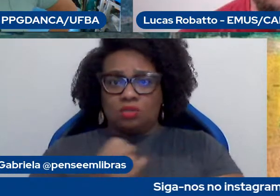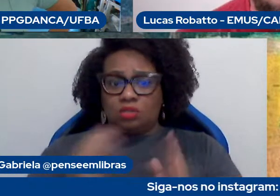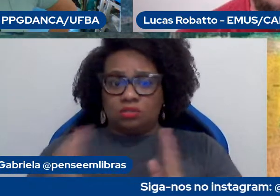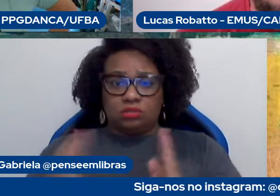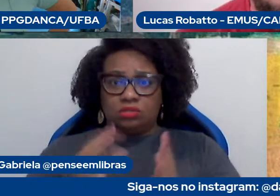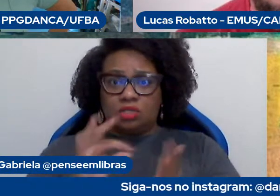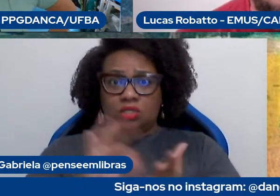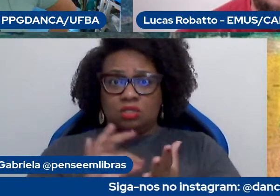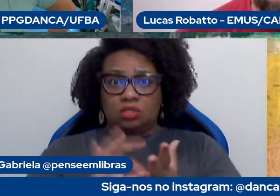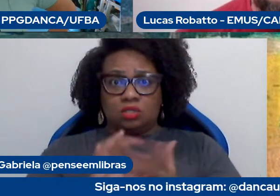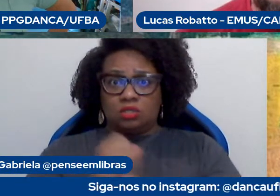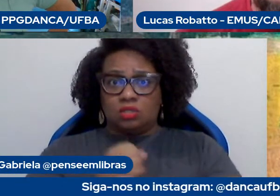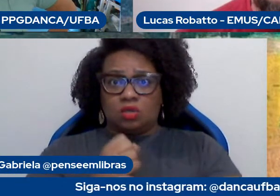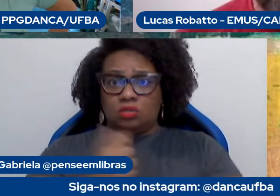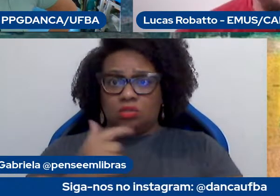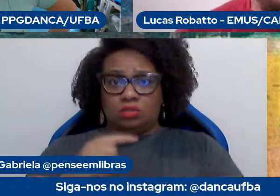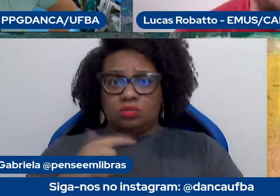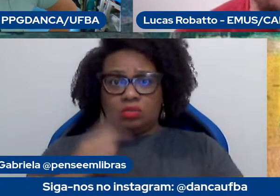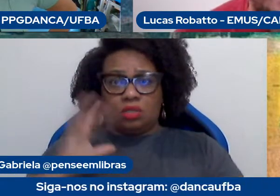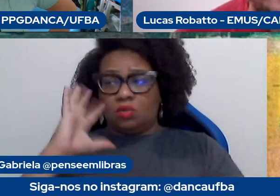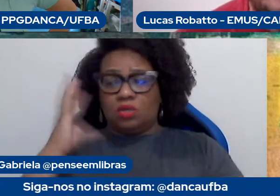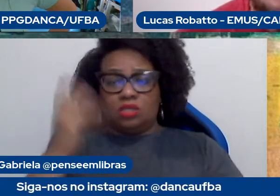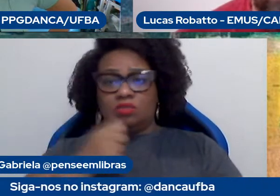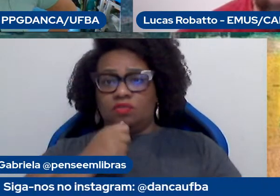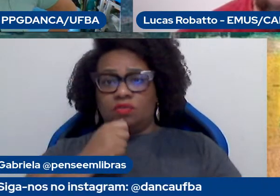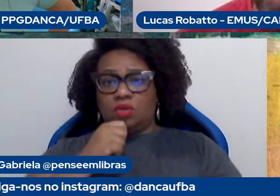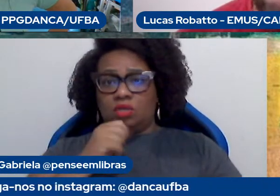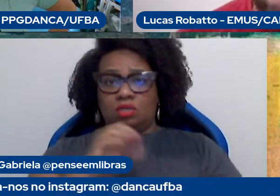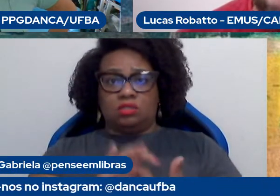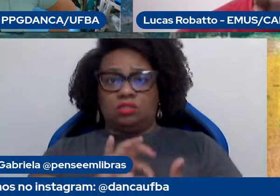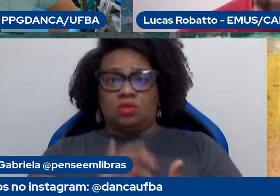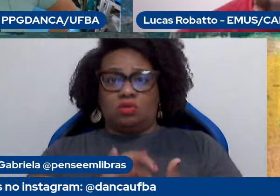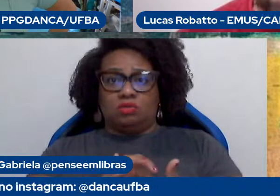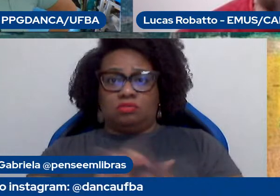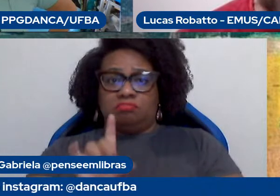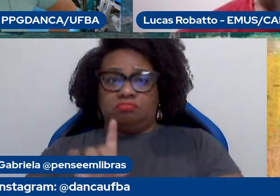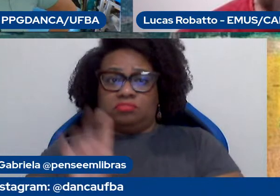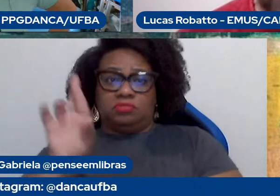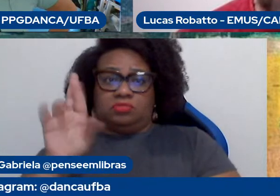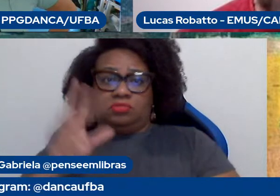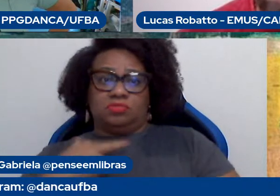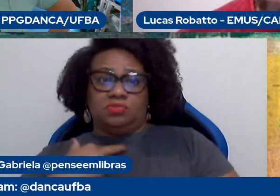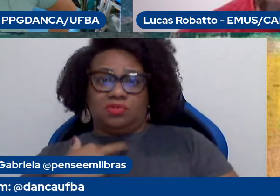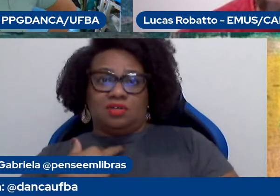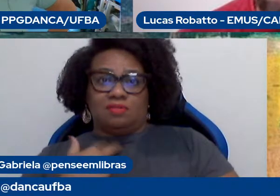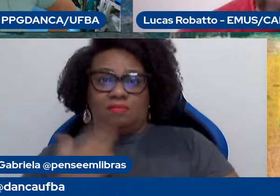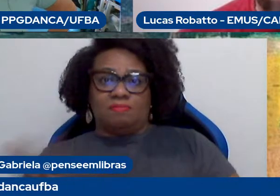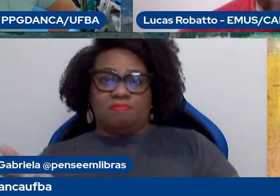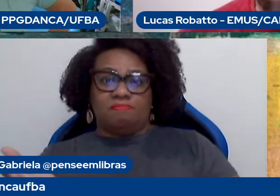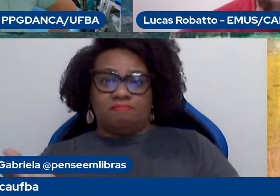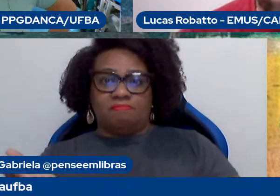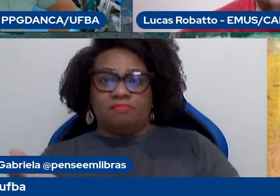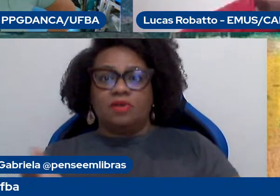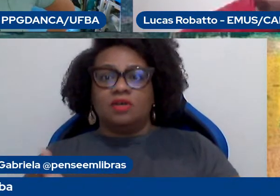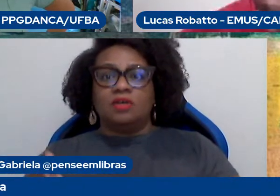decisão não dar nota ainda. Então, não podem abrir doutorado. Depois, tem outra questão muito,